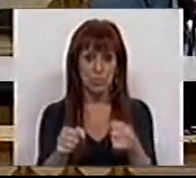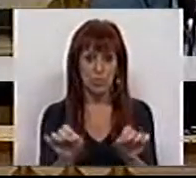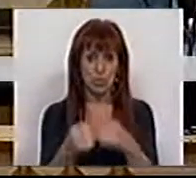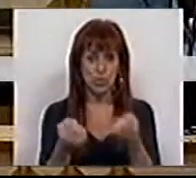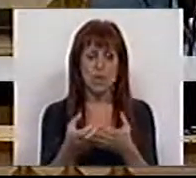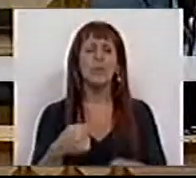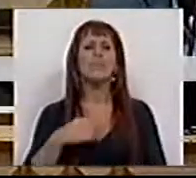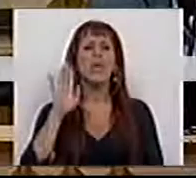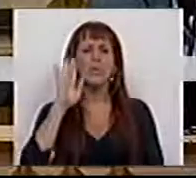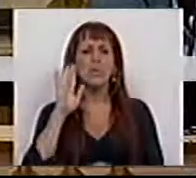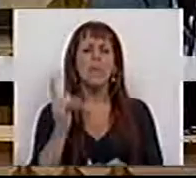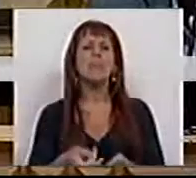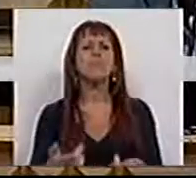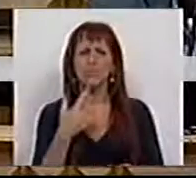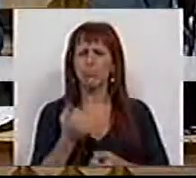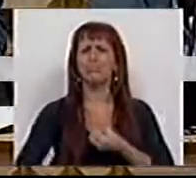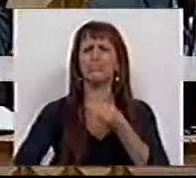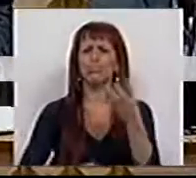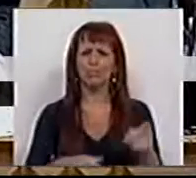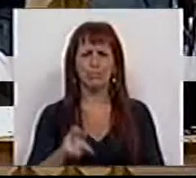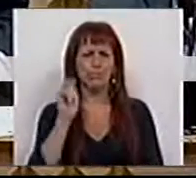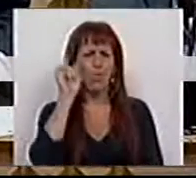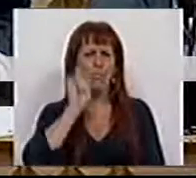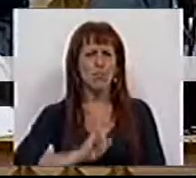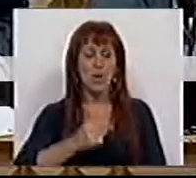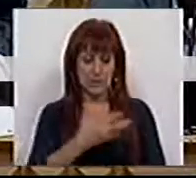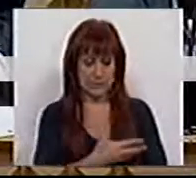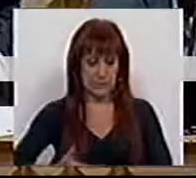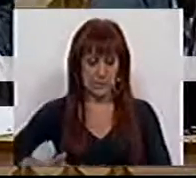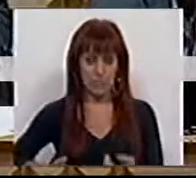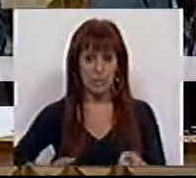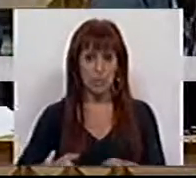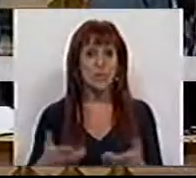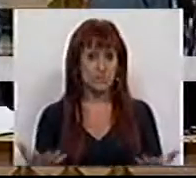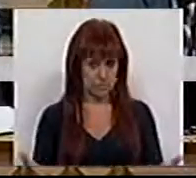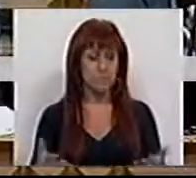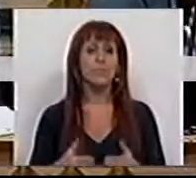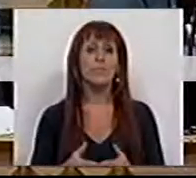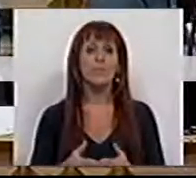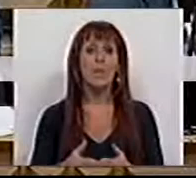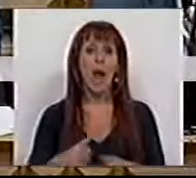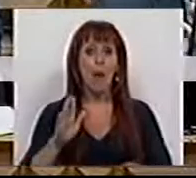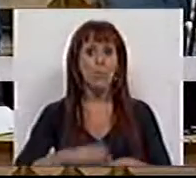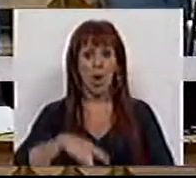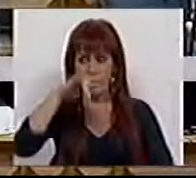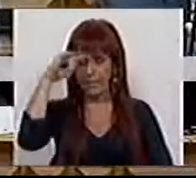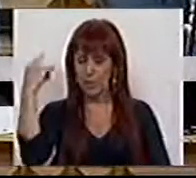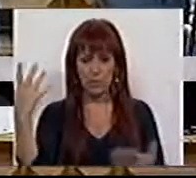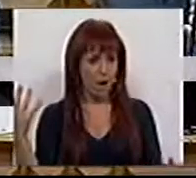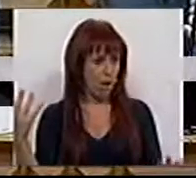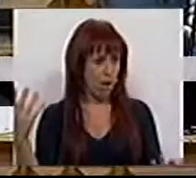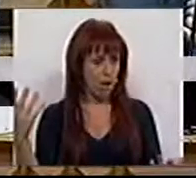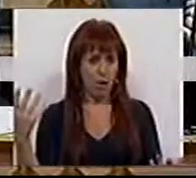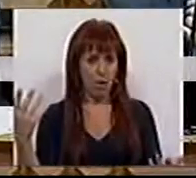Sabemos que são muitos e muitas desempregadas e desempregados que por dificuldade